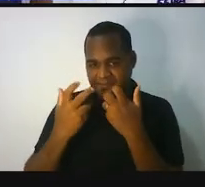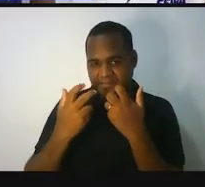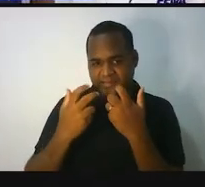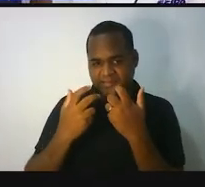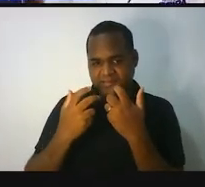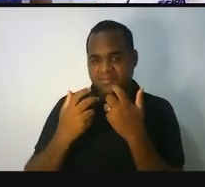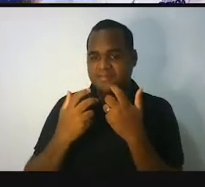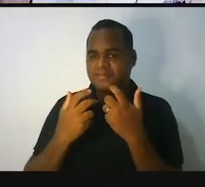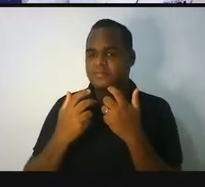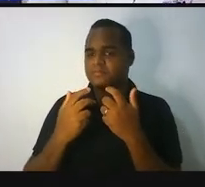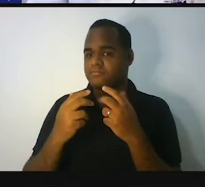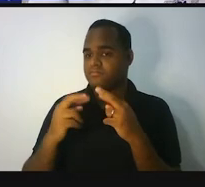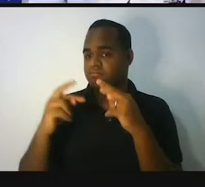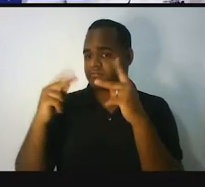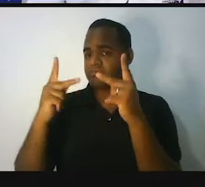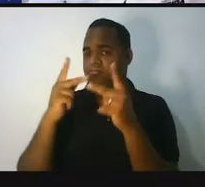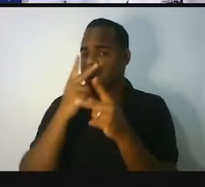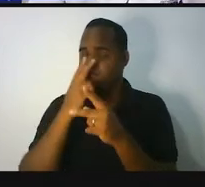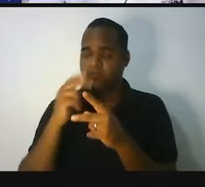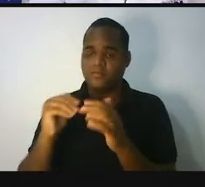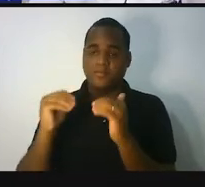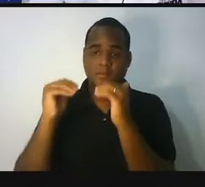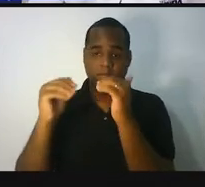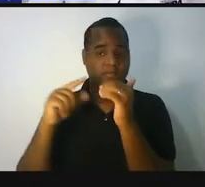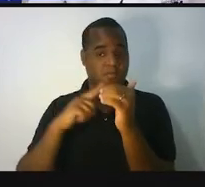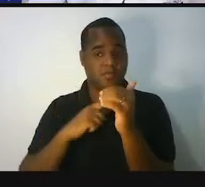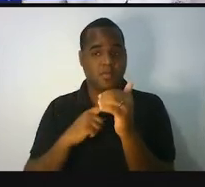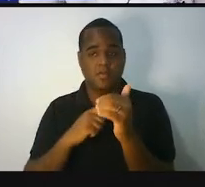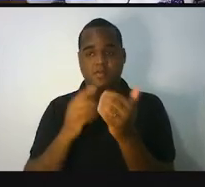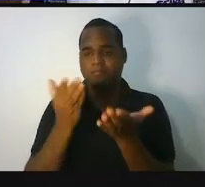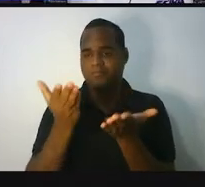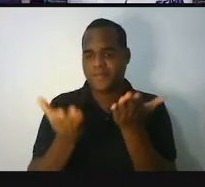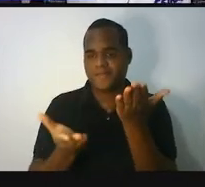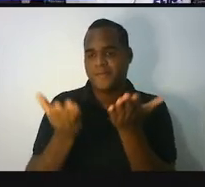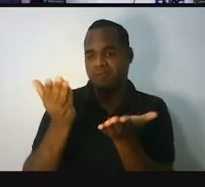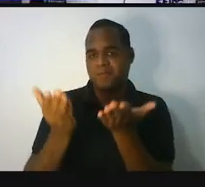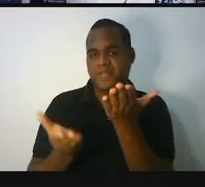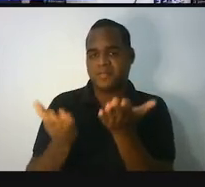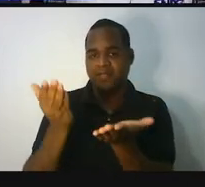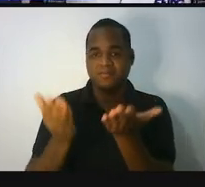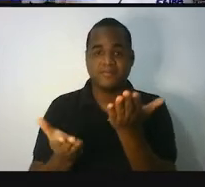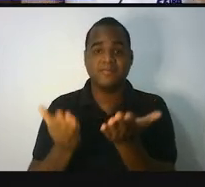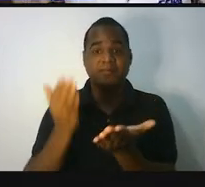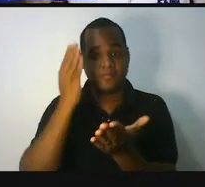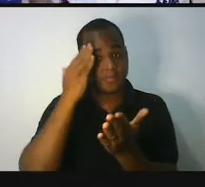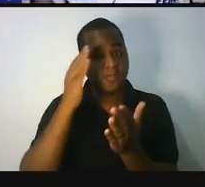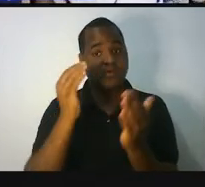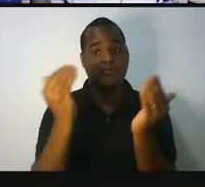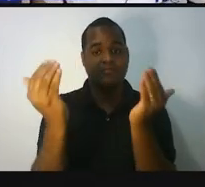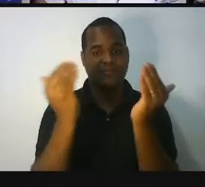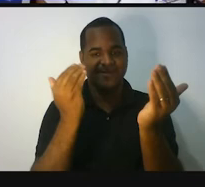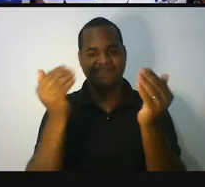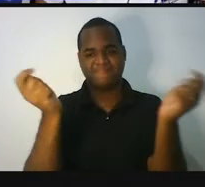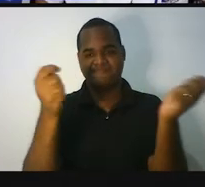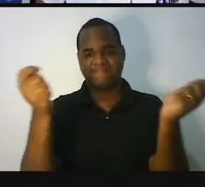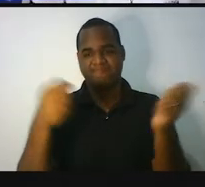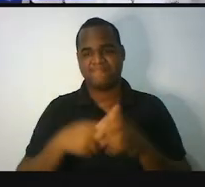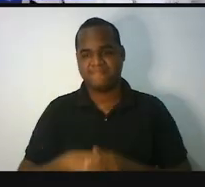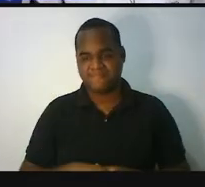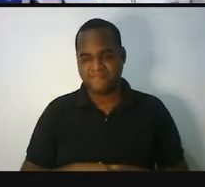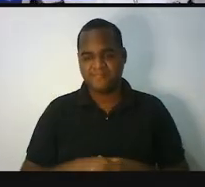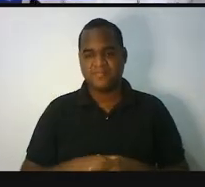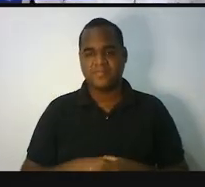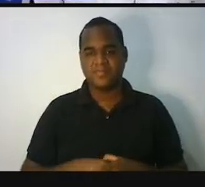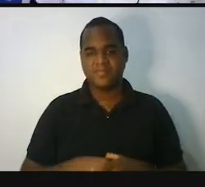está maior, tá? Essa balança aí é só para a gente ter a ideia da comparação. Certo?